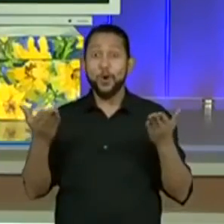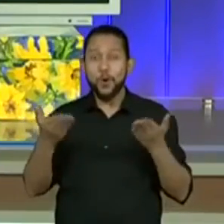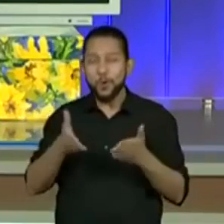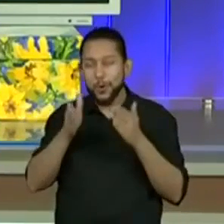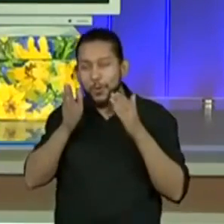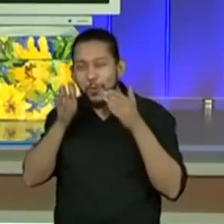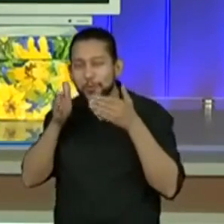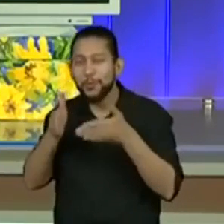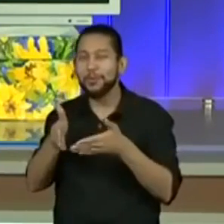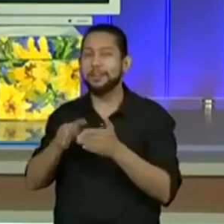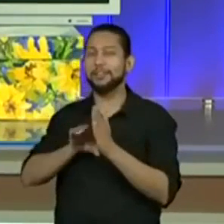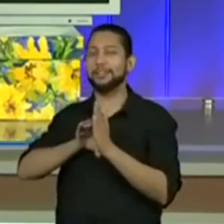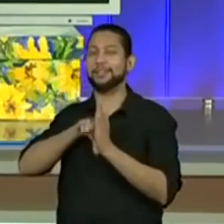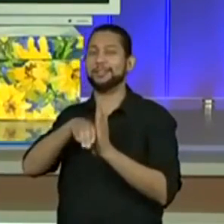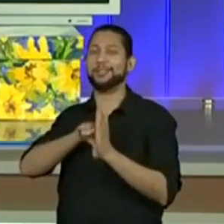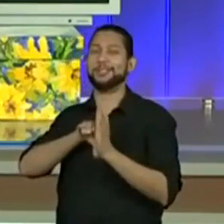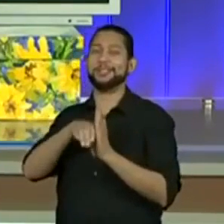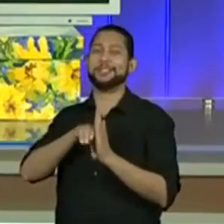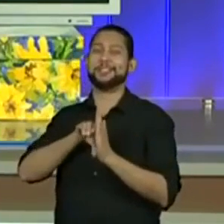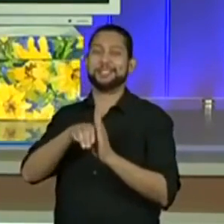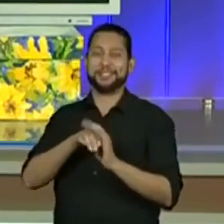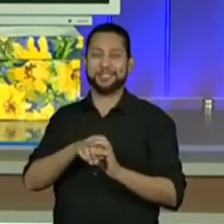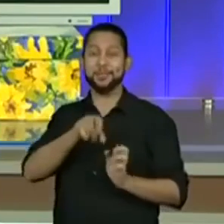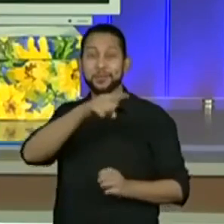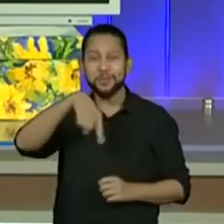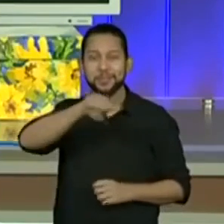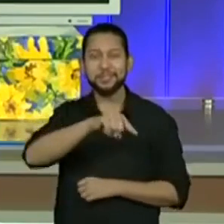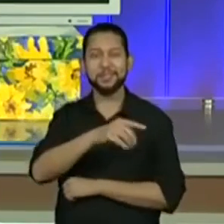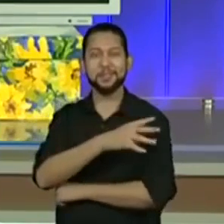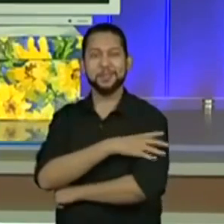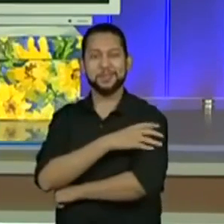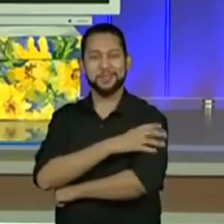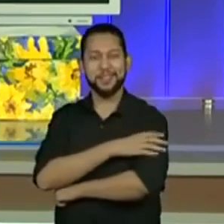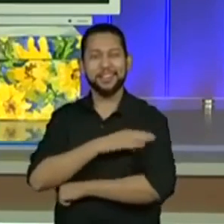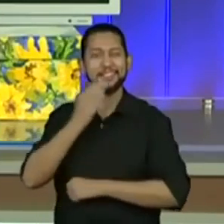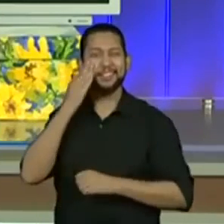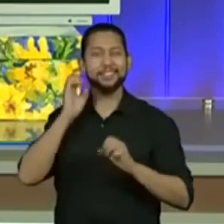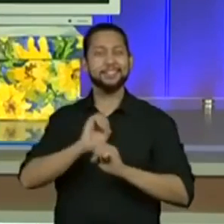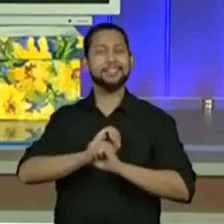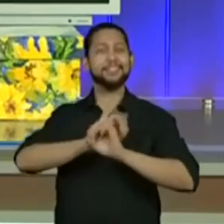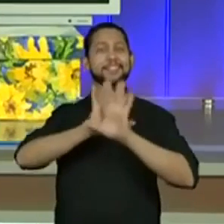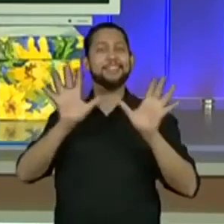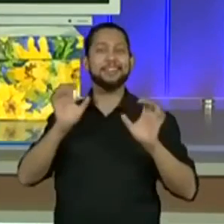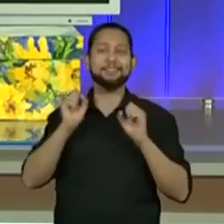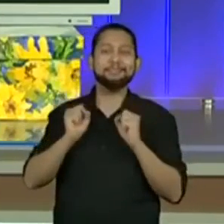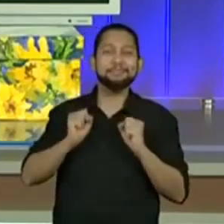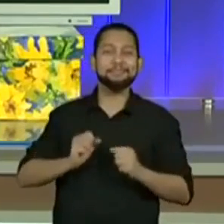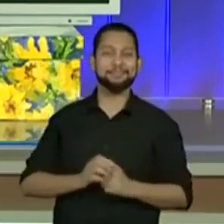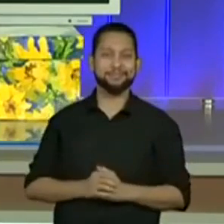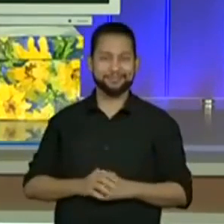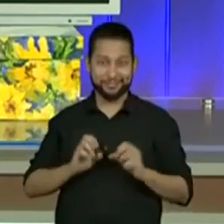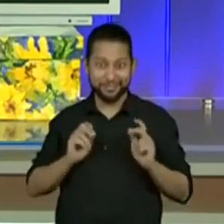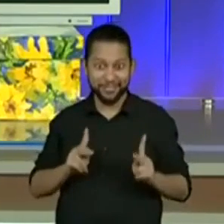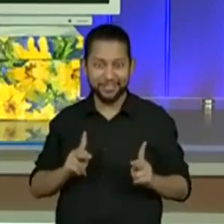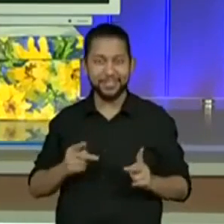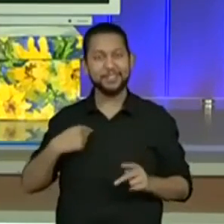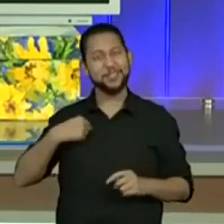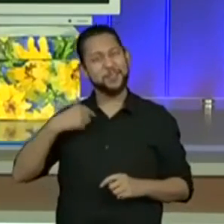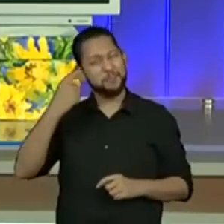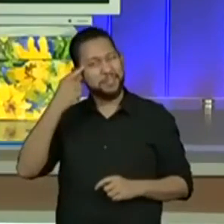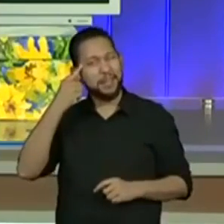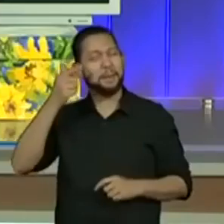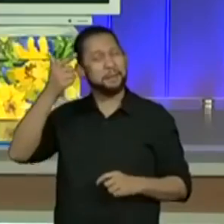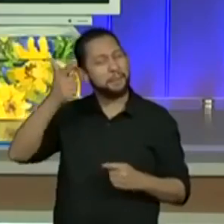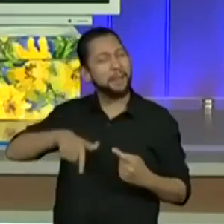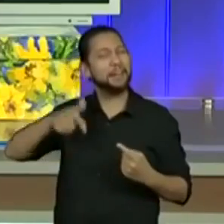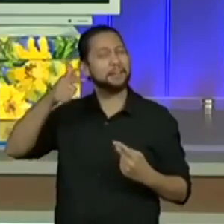pouquinho mais nos conceitos, tá? Para você, aluno do quarto ano, entender tudo sobre probabilidade, tá? Então a gente vai retomar algumas coisinhas